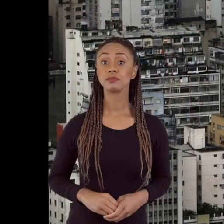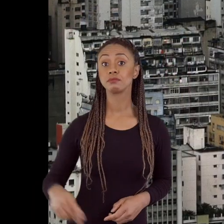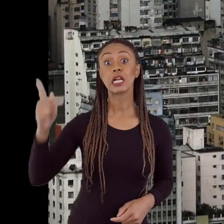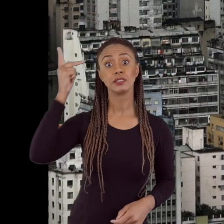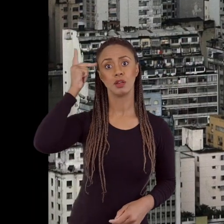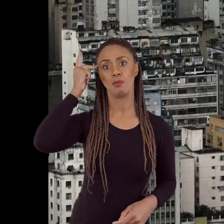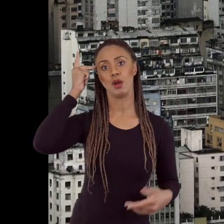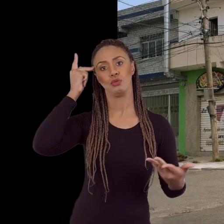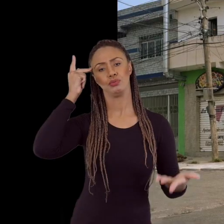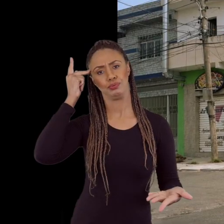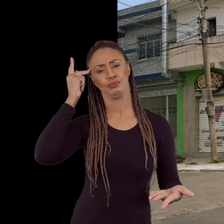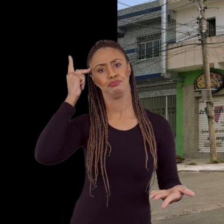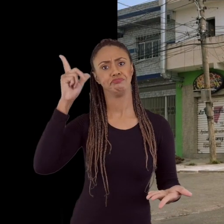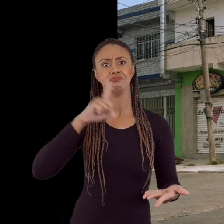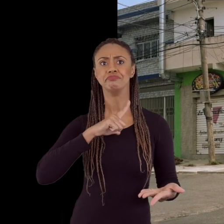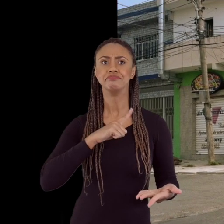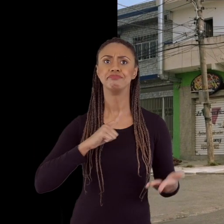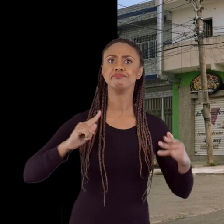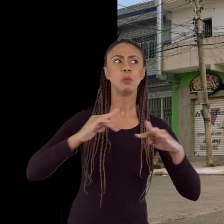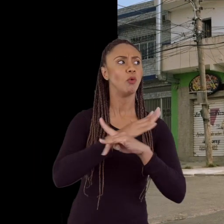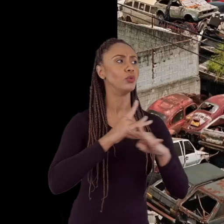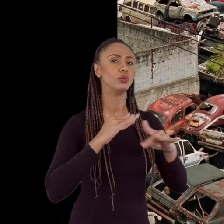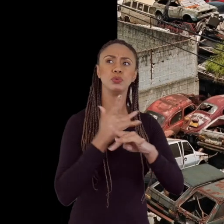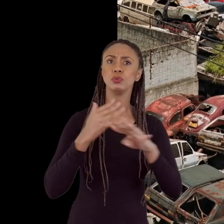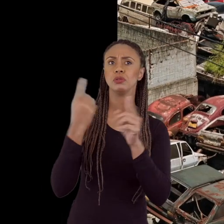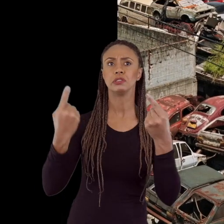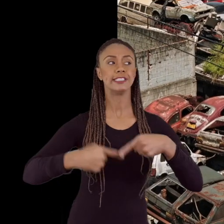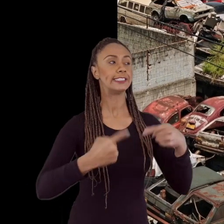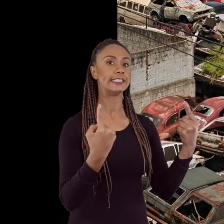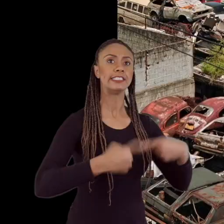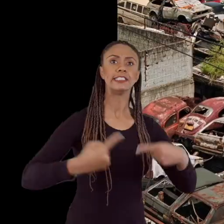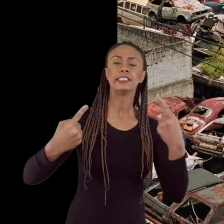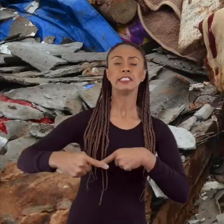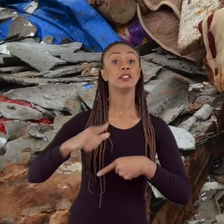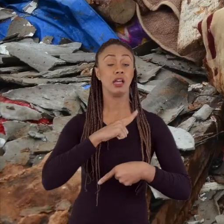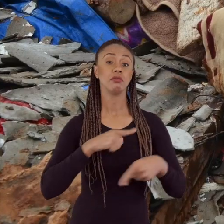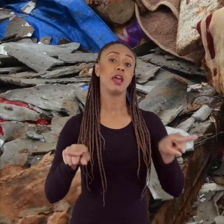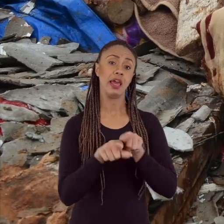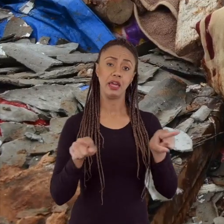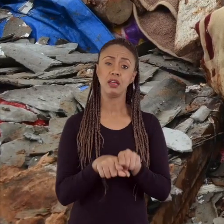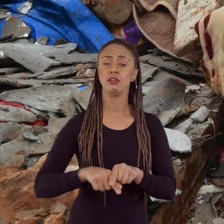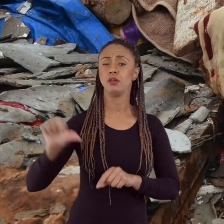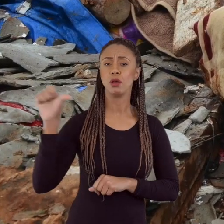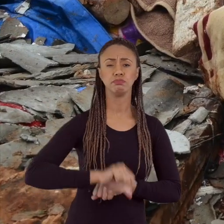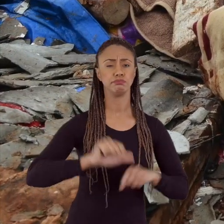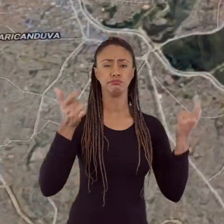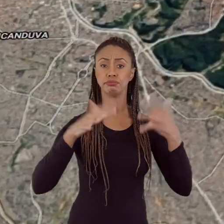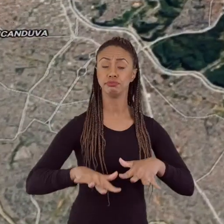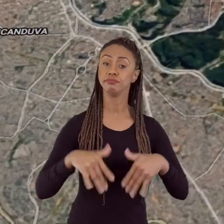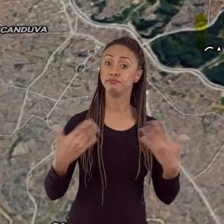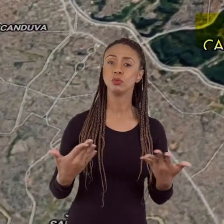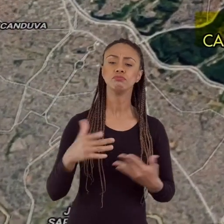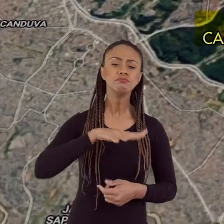São Paulo, que é um grande laboratório de uma urbanização cheia de desafios, cheia de tragédias também, é um lugar